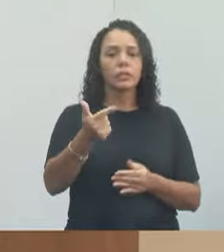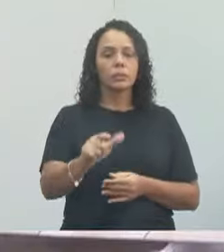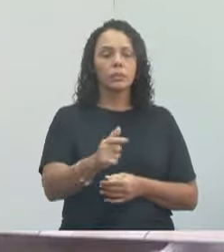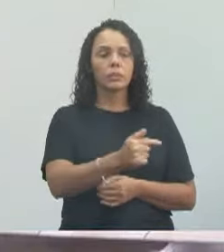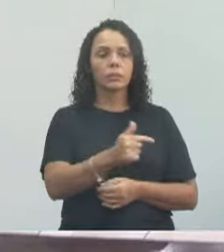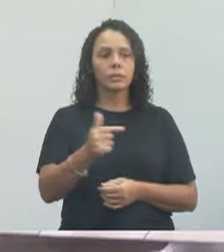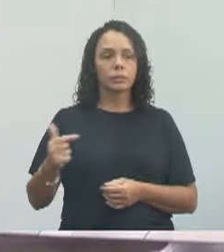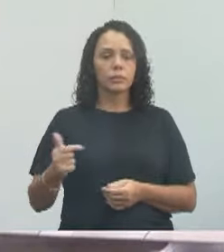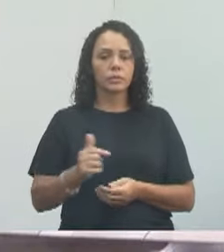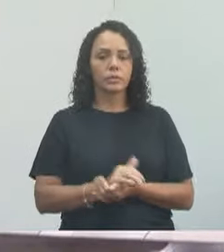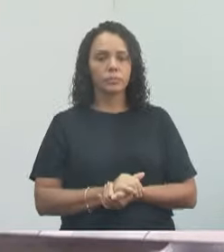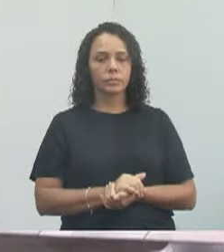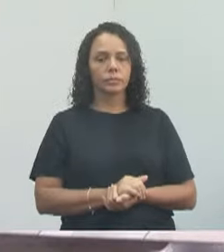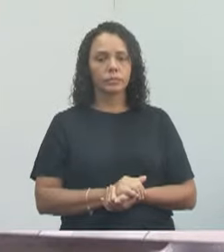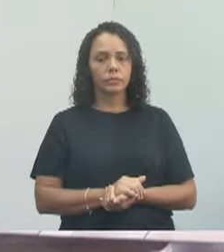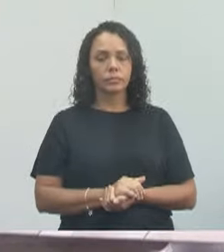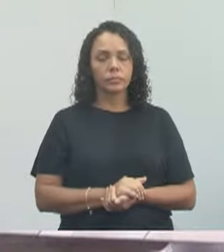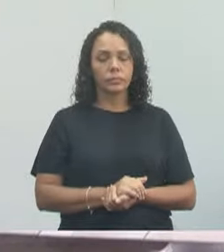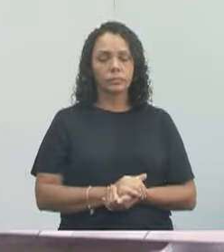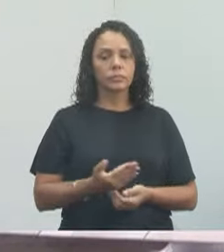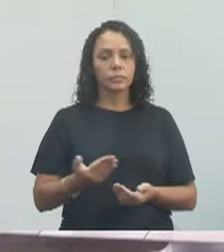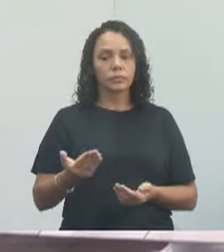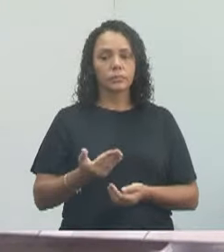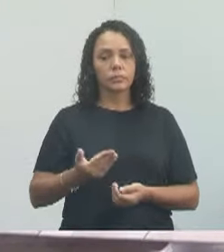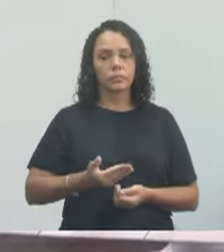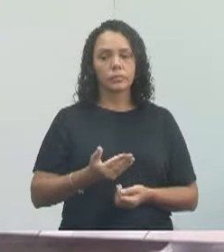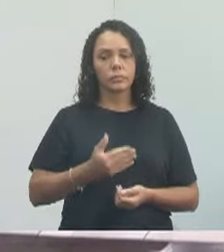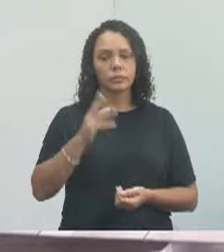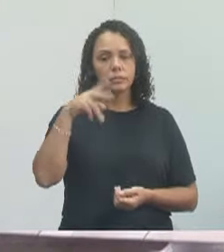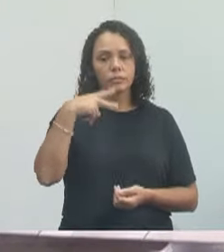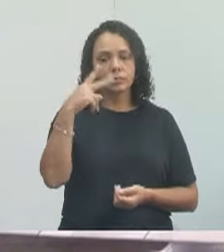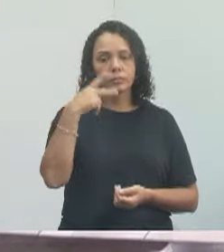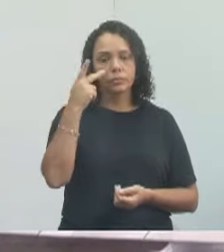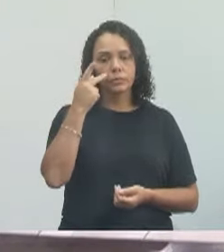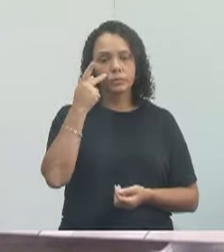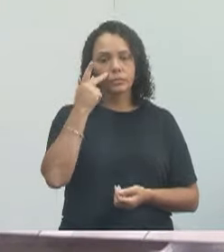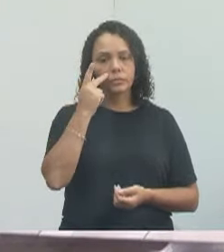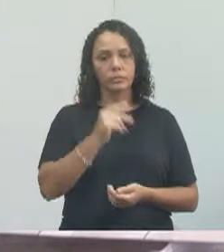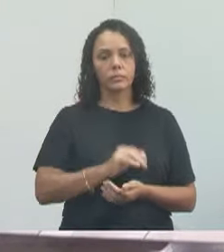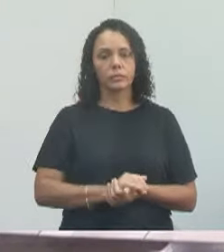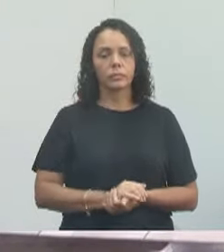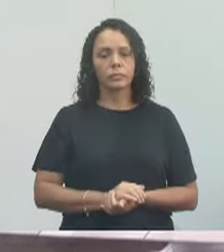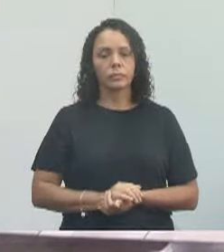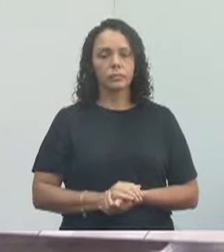Próximo vereador, vereador Paulinho de Esporte, Podemos.